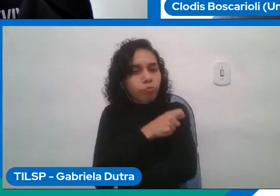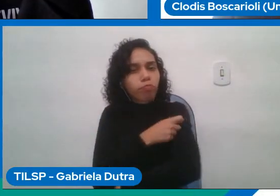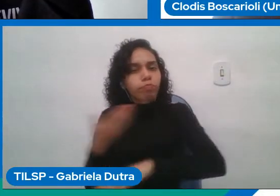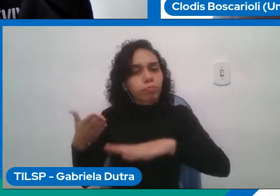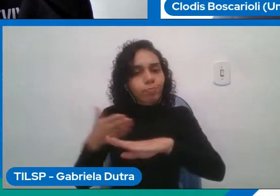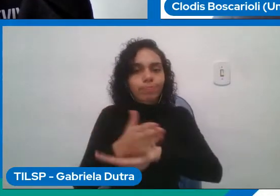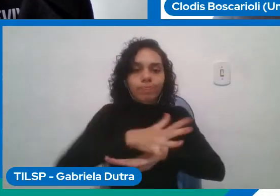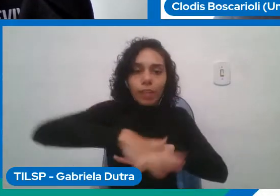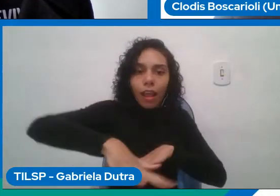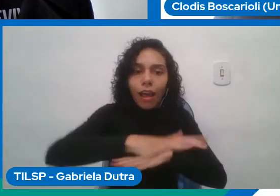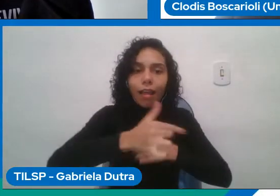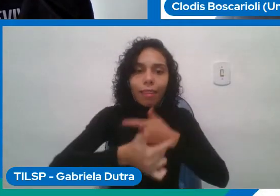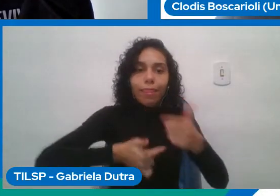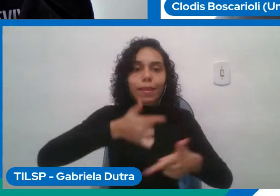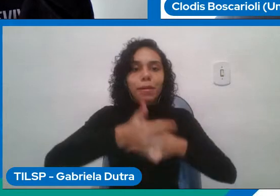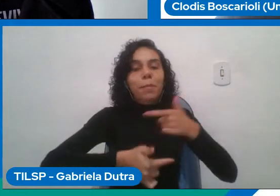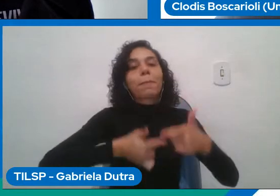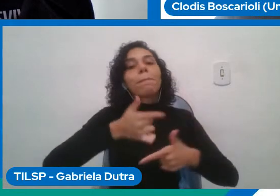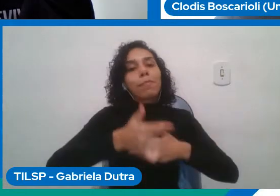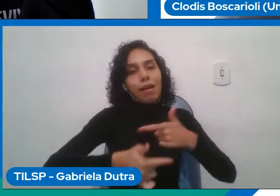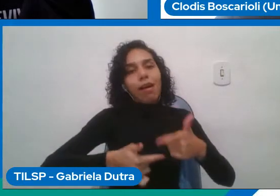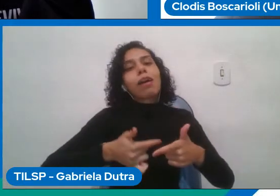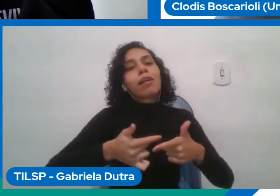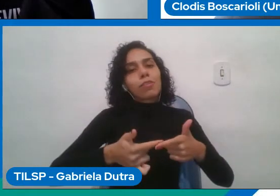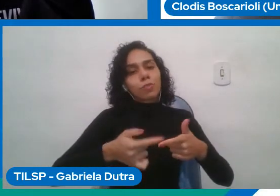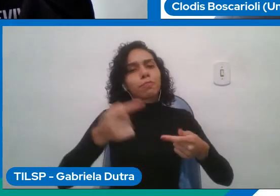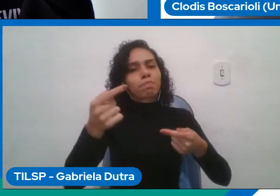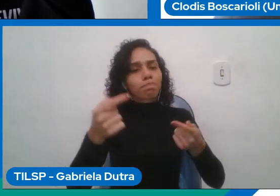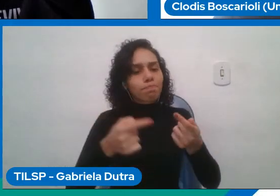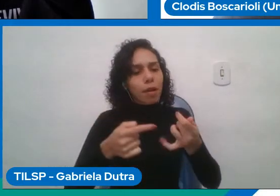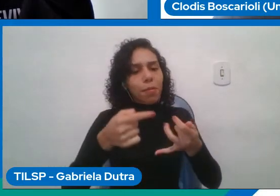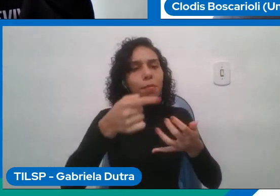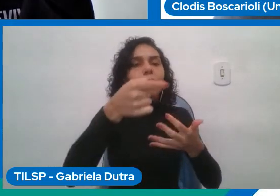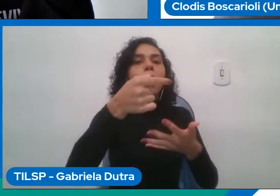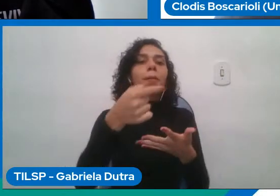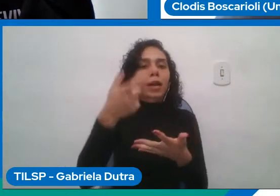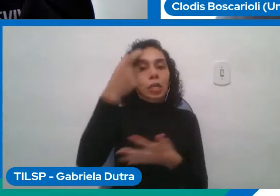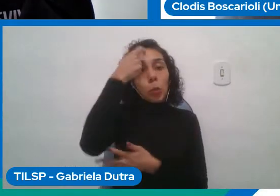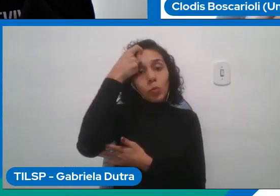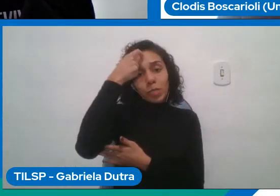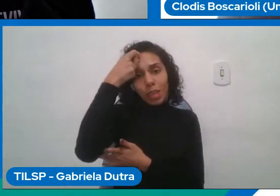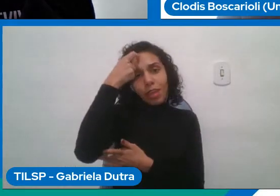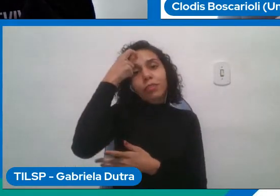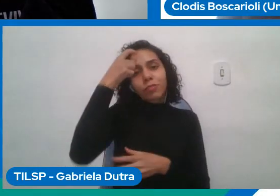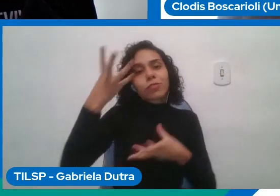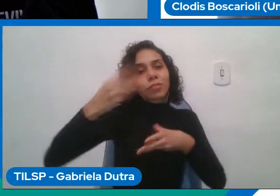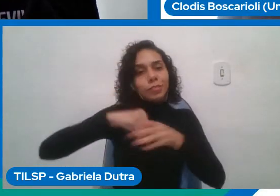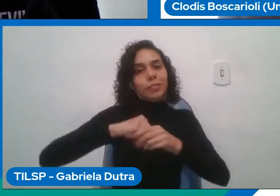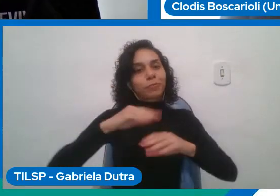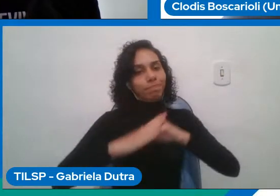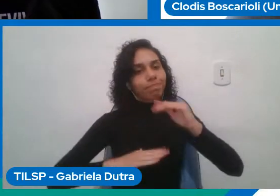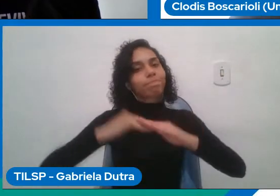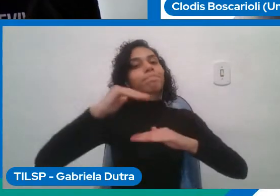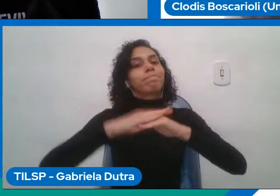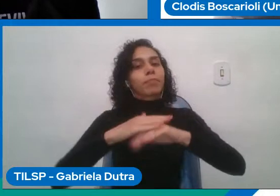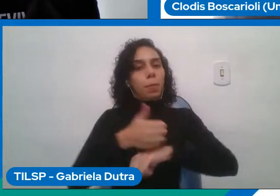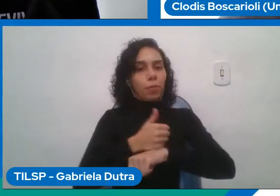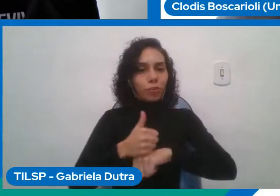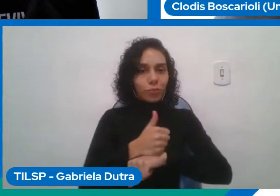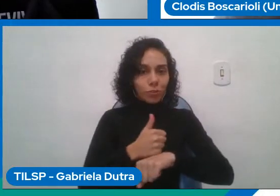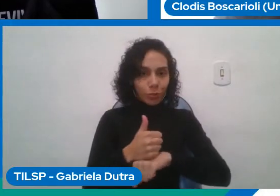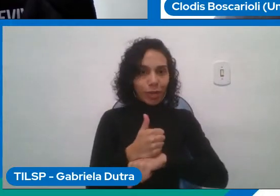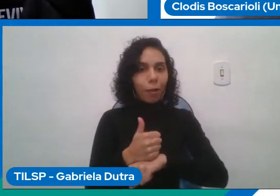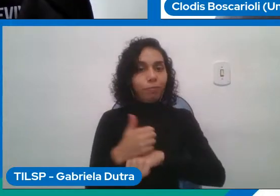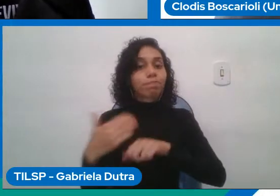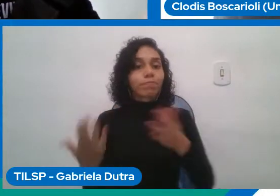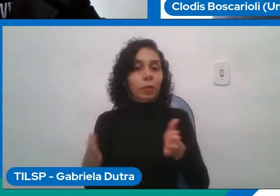socialmente conscientes das implicações da nossa prática né então obrigado aí eu passo para você e você encerra que daqui 13 minutos